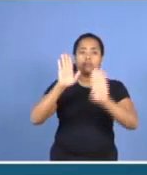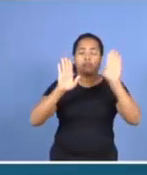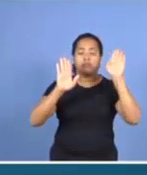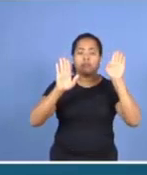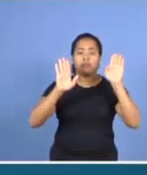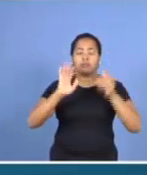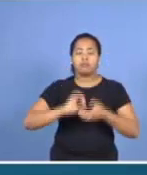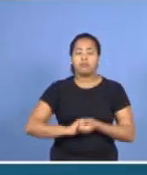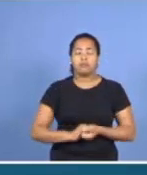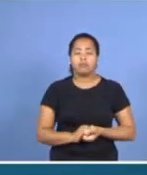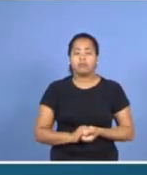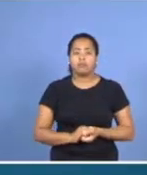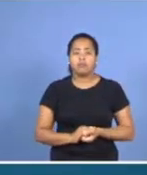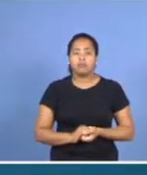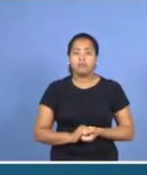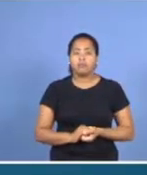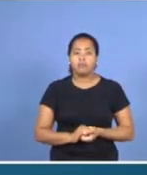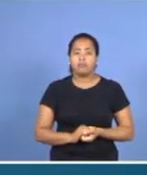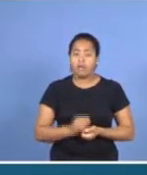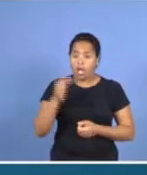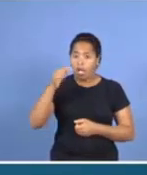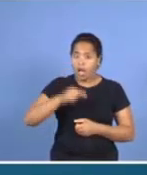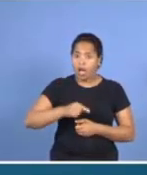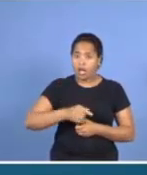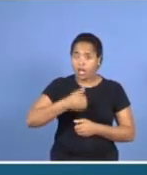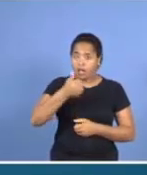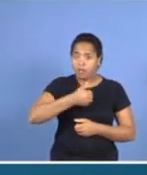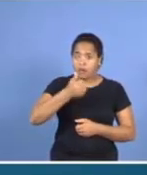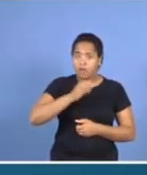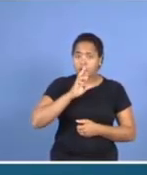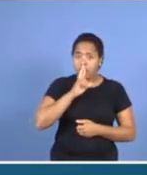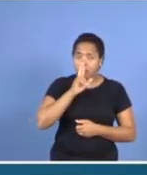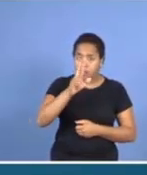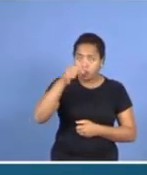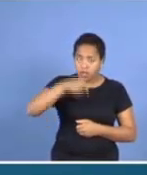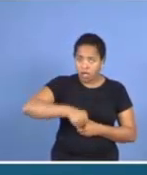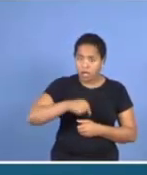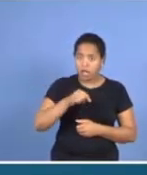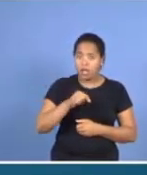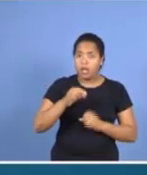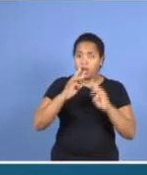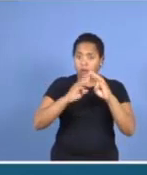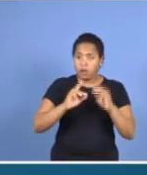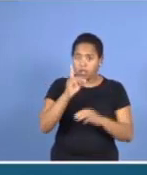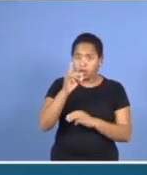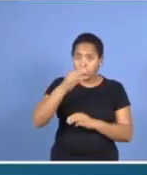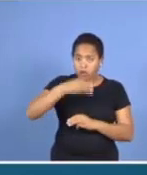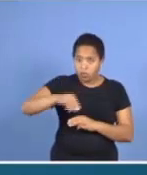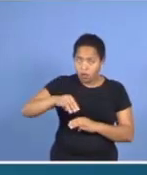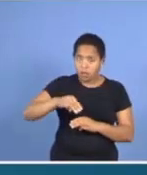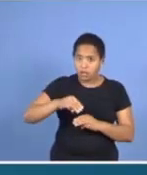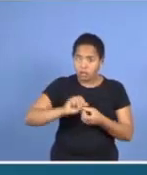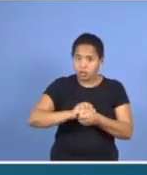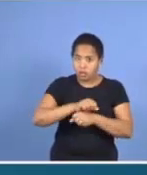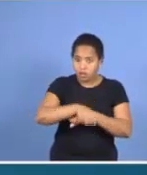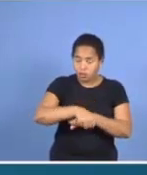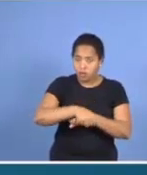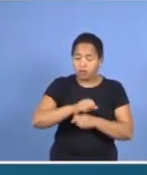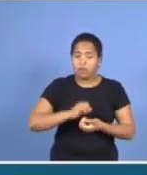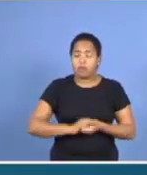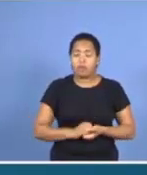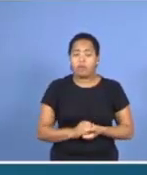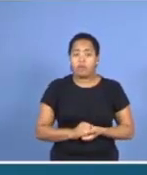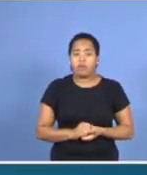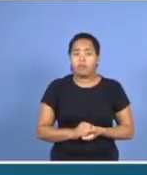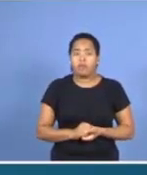Nós teremos aqui para as igrejas, uma primeira resposta, partindo daqui, do seminário. Não é idealidade de